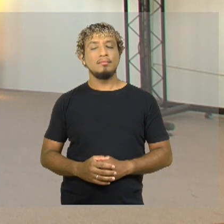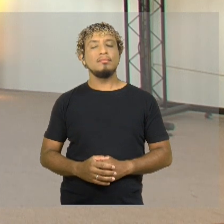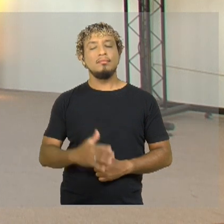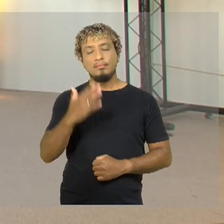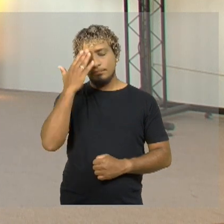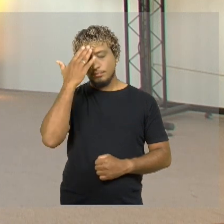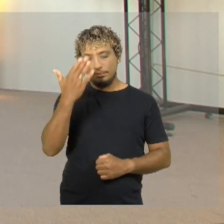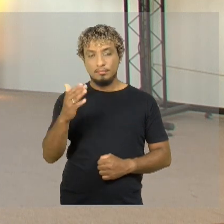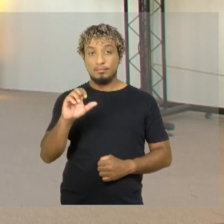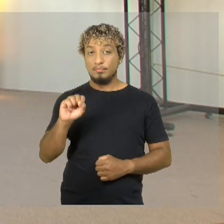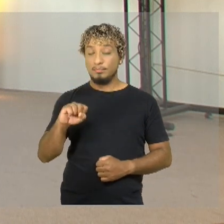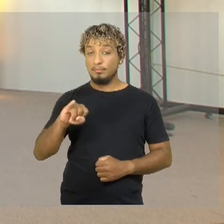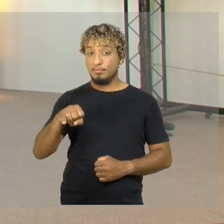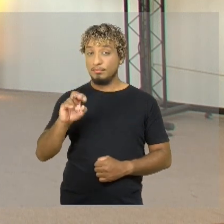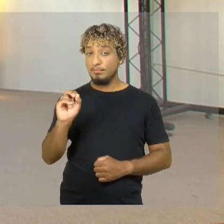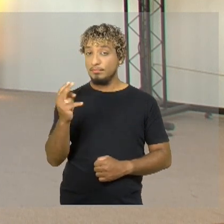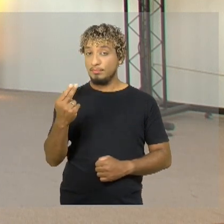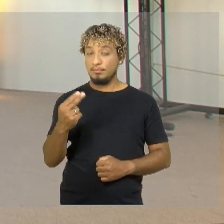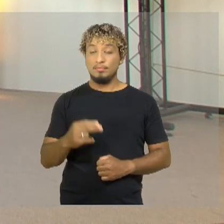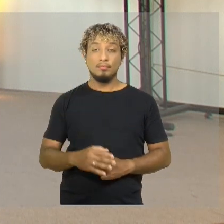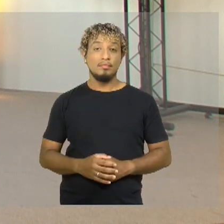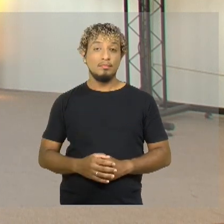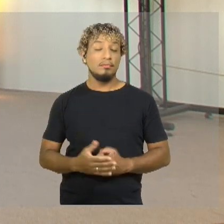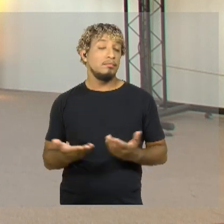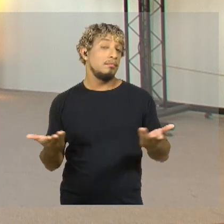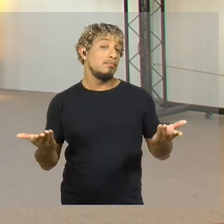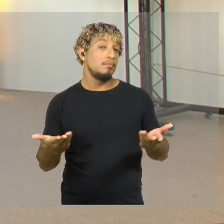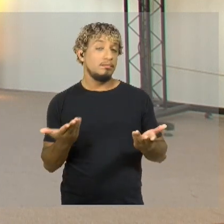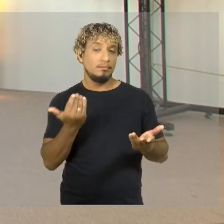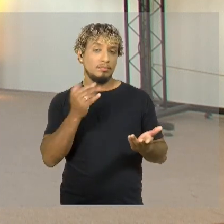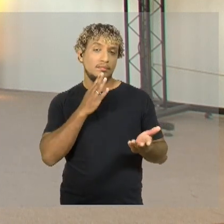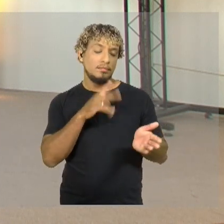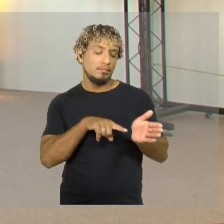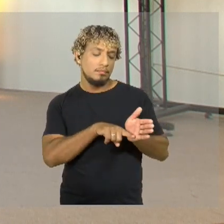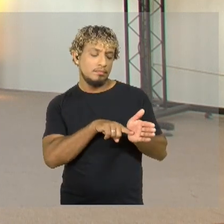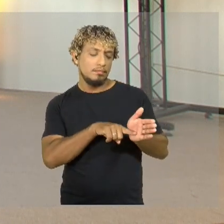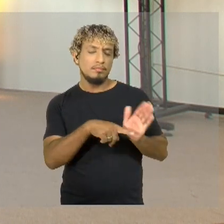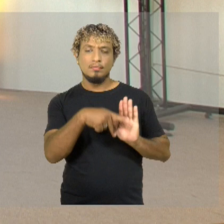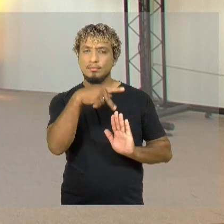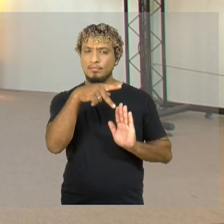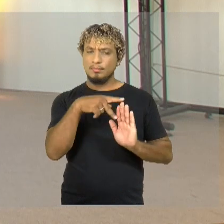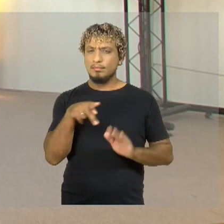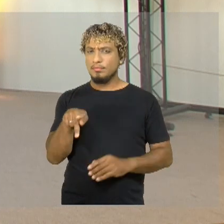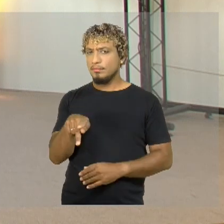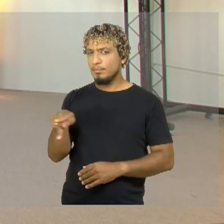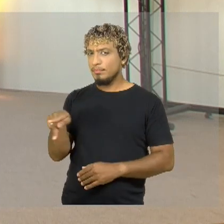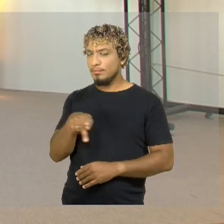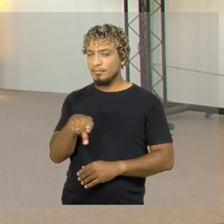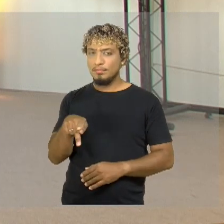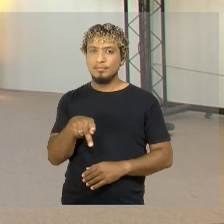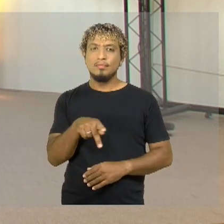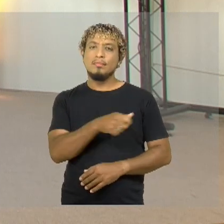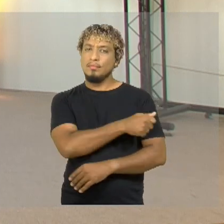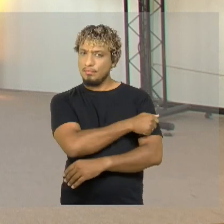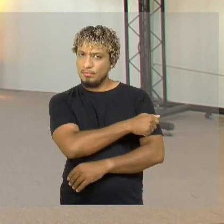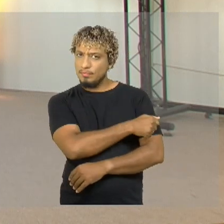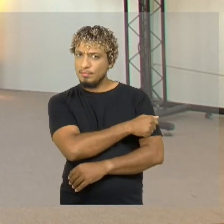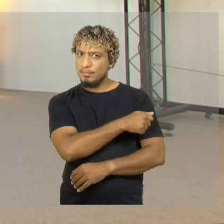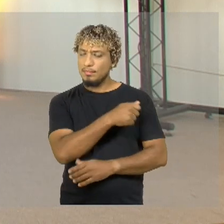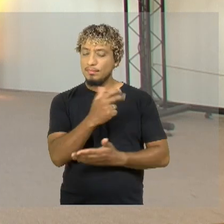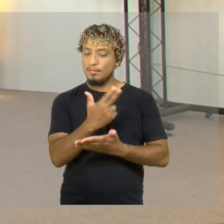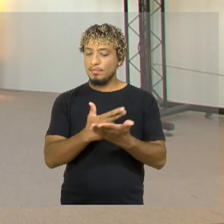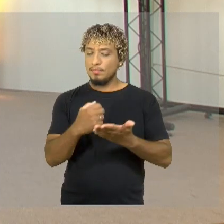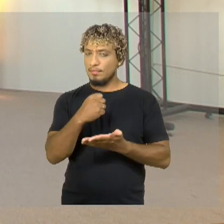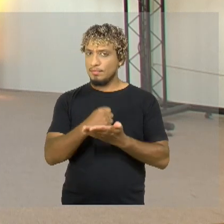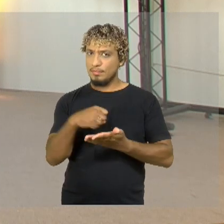Obrigada, John. Vamos conhecer agora um projeto de pesquisa de professores e alunos de design da UFMA, que